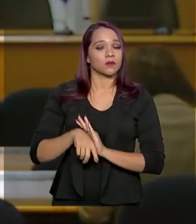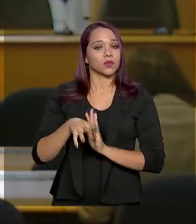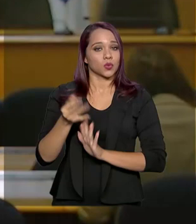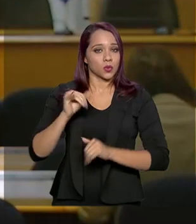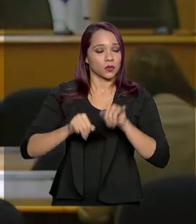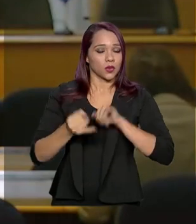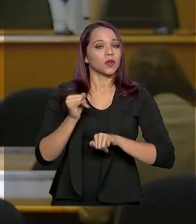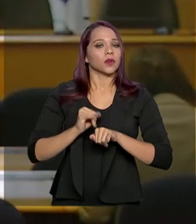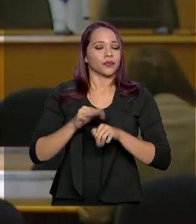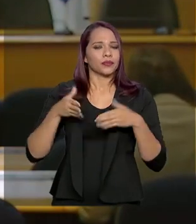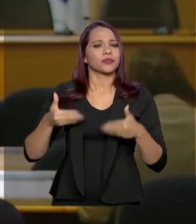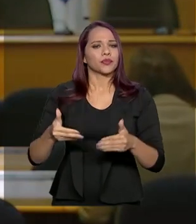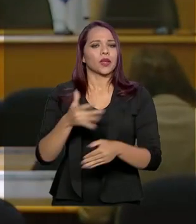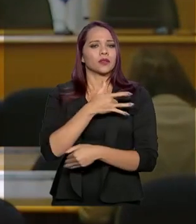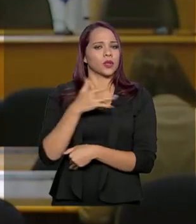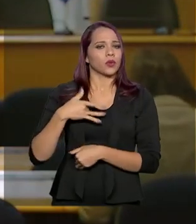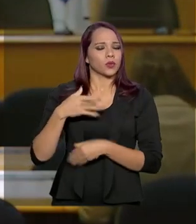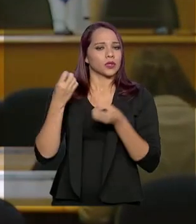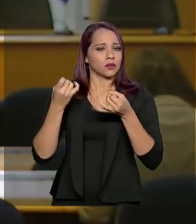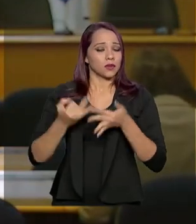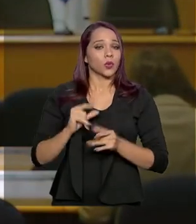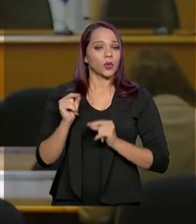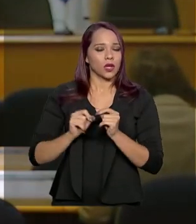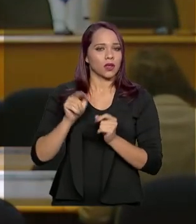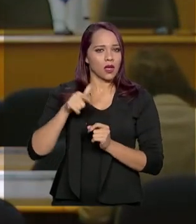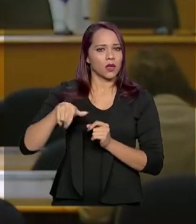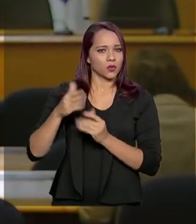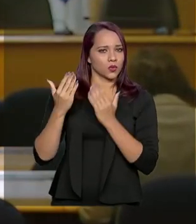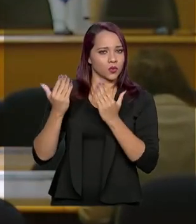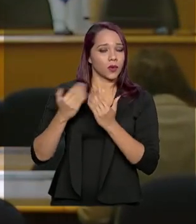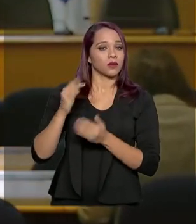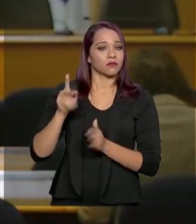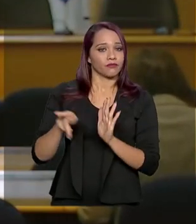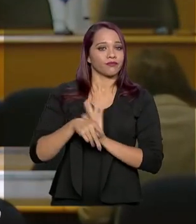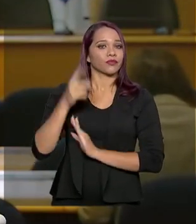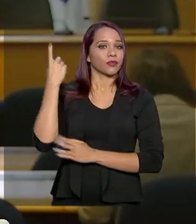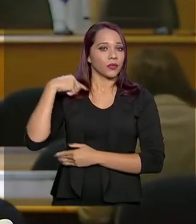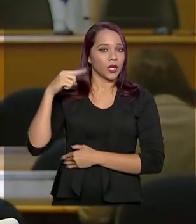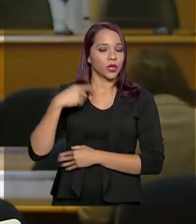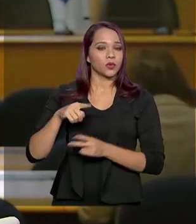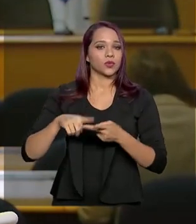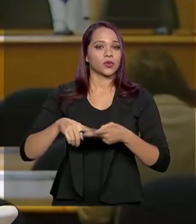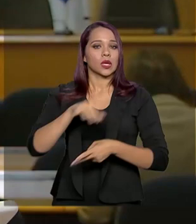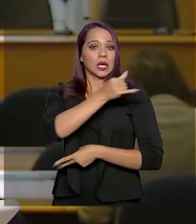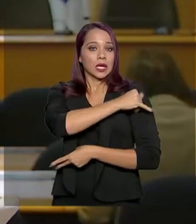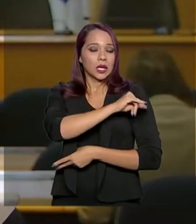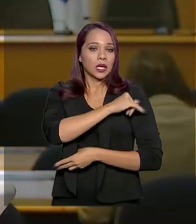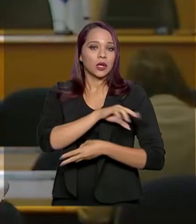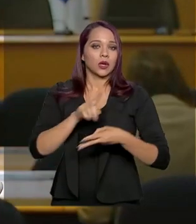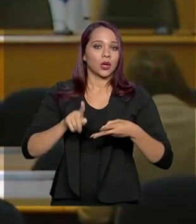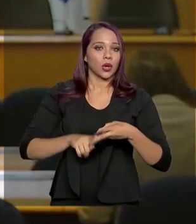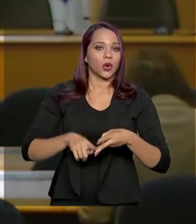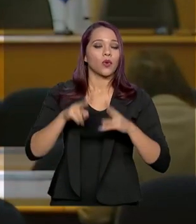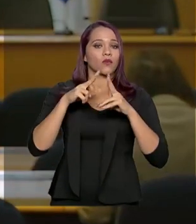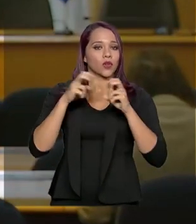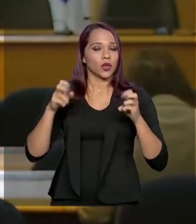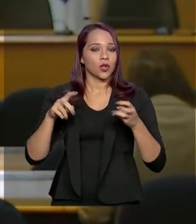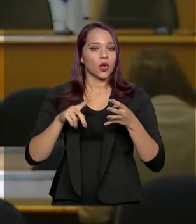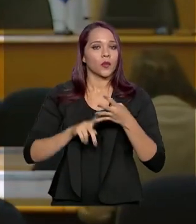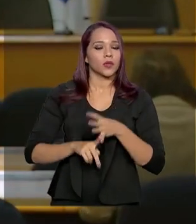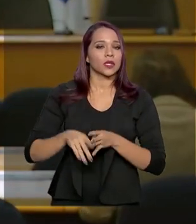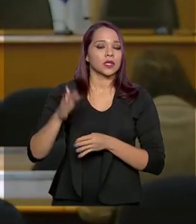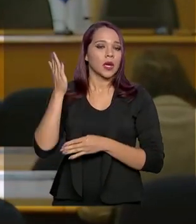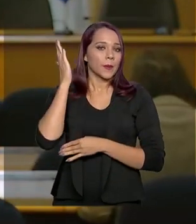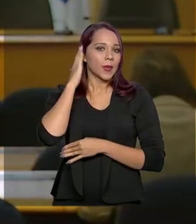acordo com o Ministério da Saúde, esses suspeitos são de Minas Gerais, Rio de Janeiro, Santa Catarina, São Paulo,